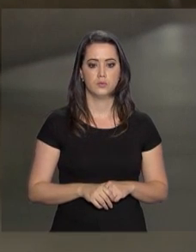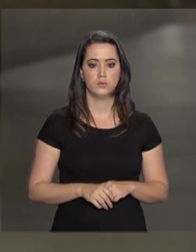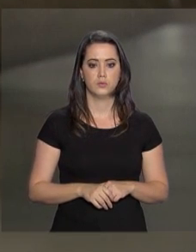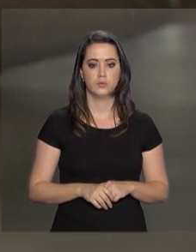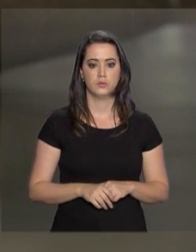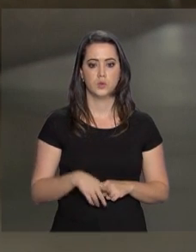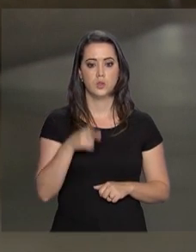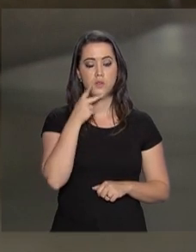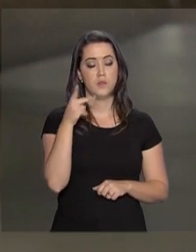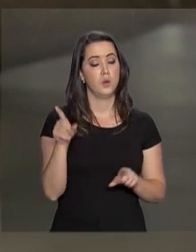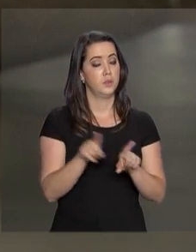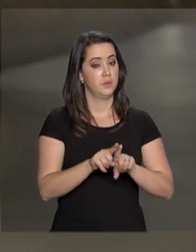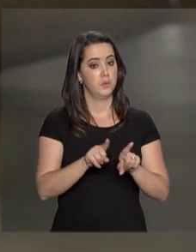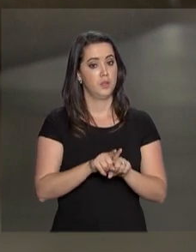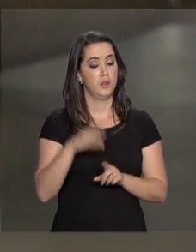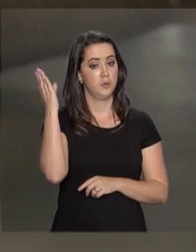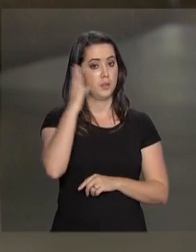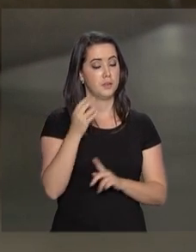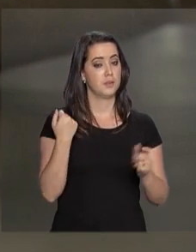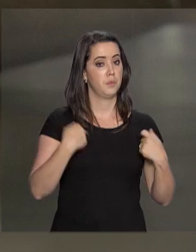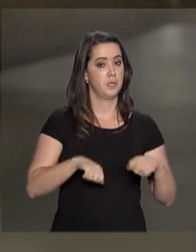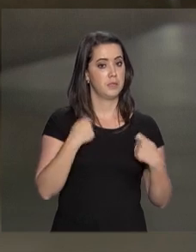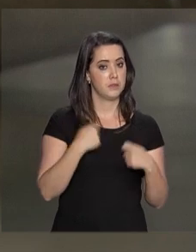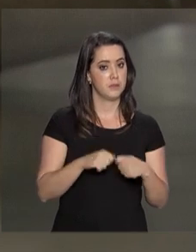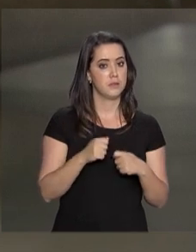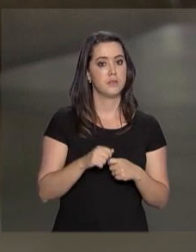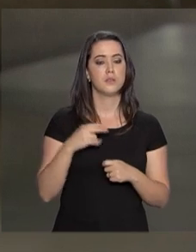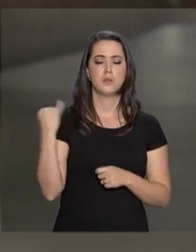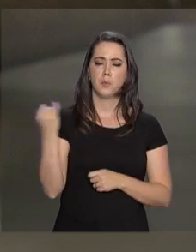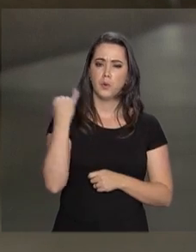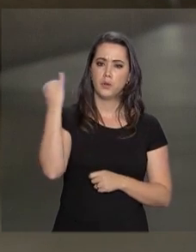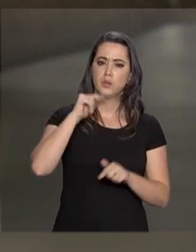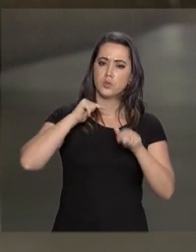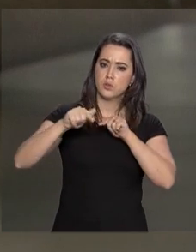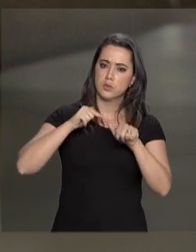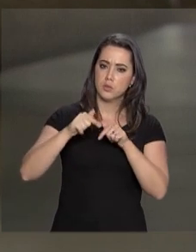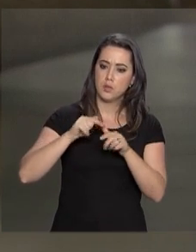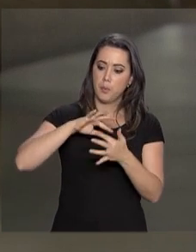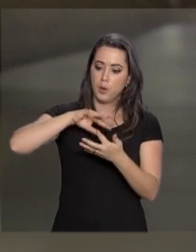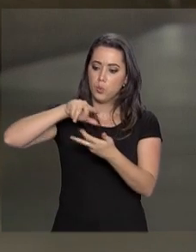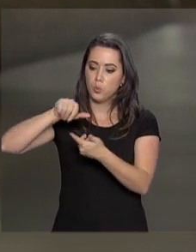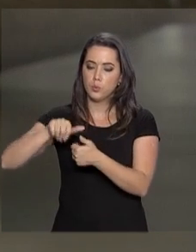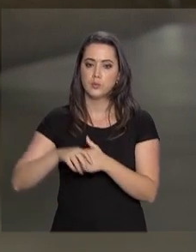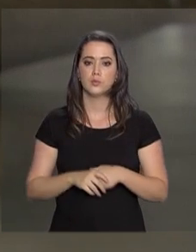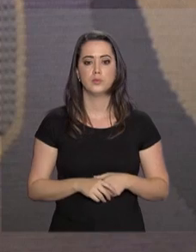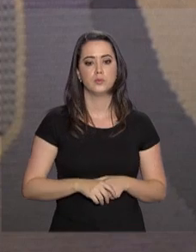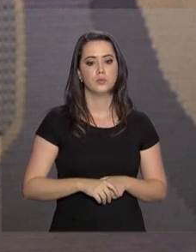Ele ressaltou ainda que o Brasil precisa ser protagonista no cenário internacional.